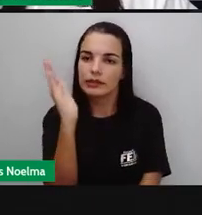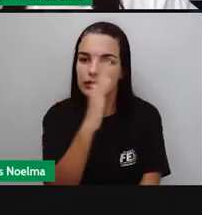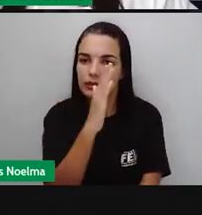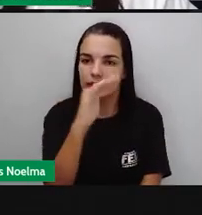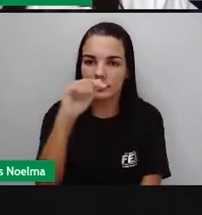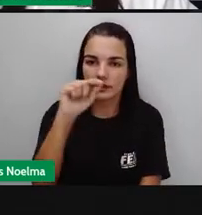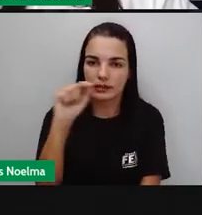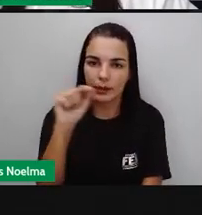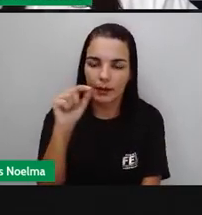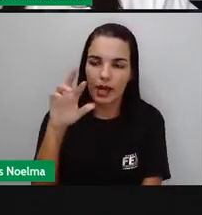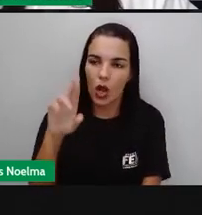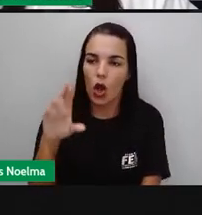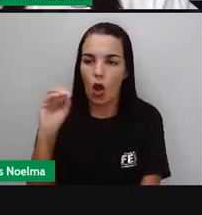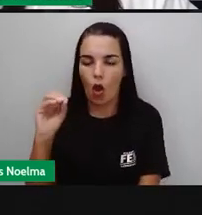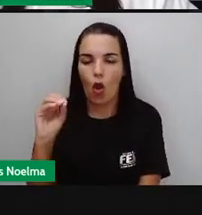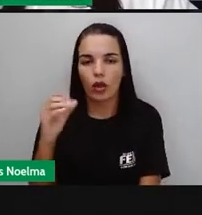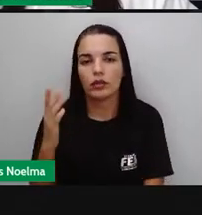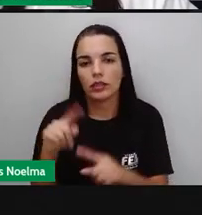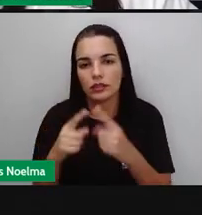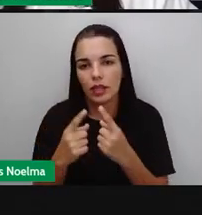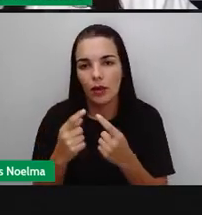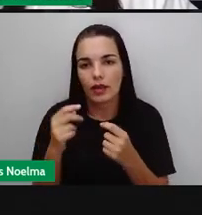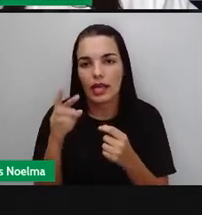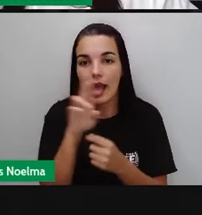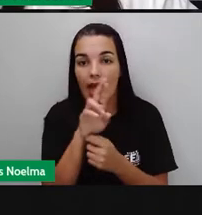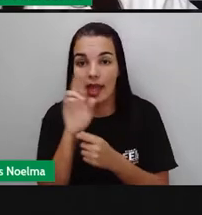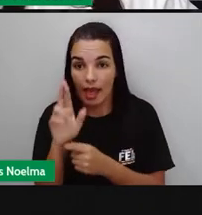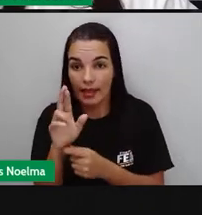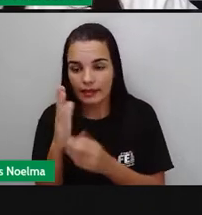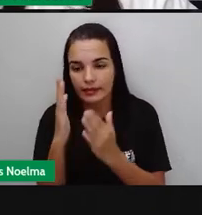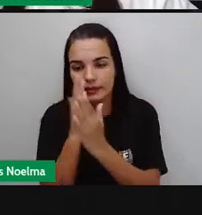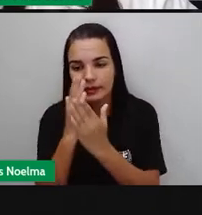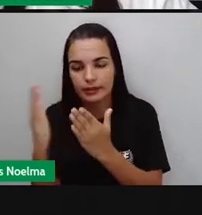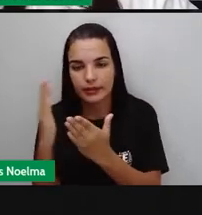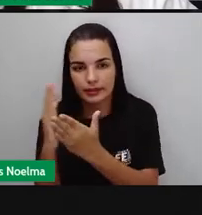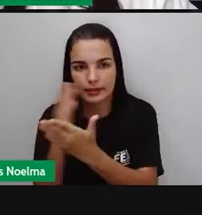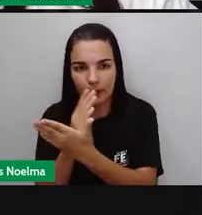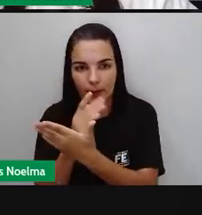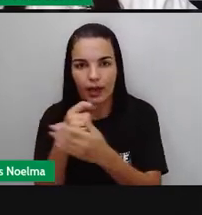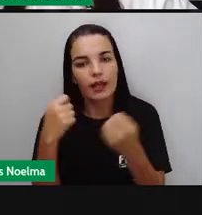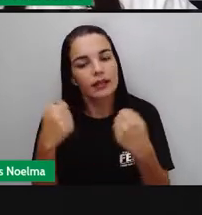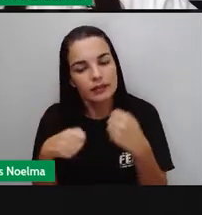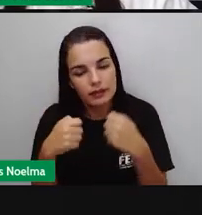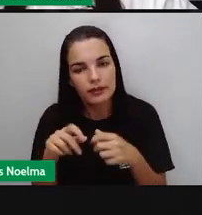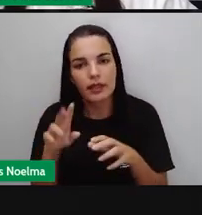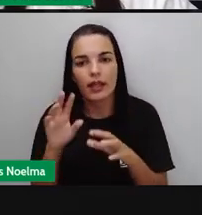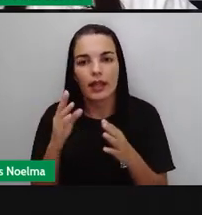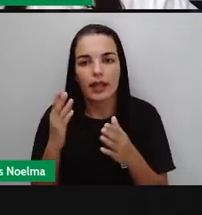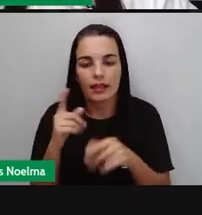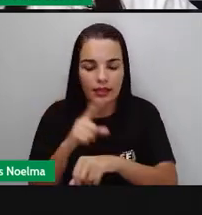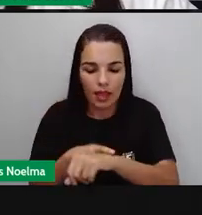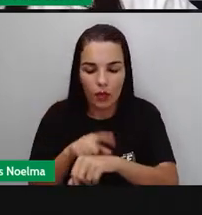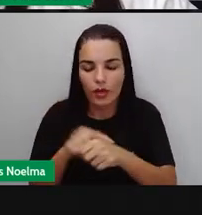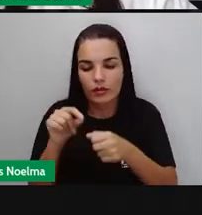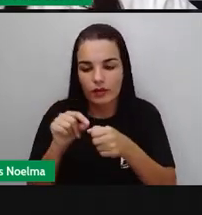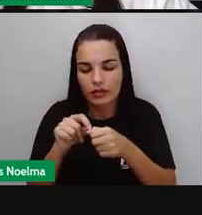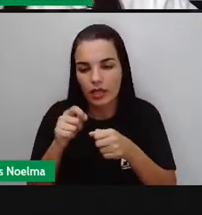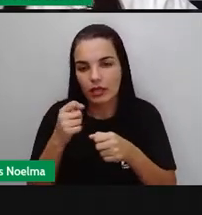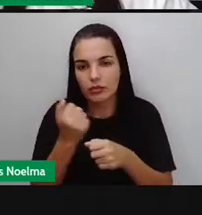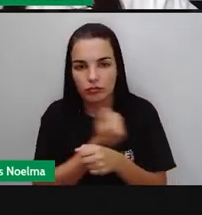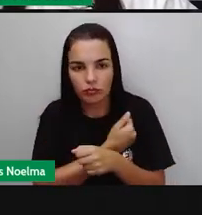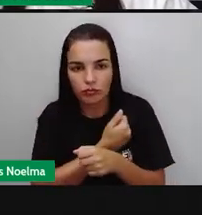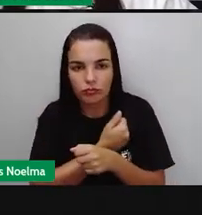Carro. Então, os R's, eles devem ficar separados e assim a gente tem que fazer também na hora de produzir o nosso texto.